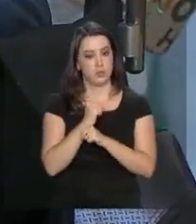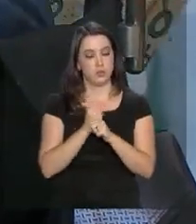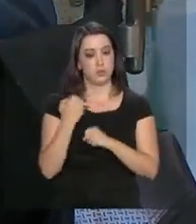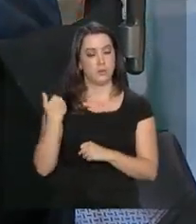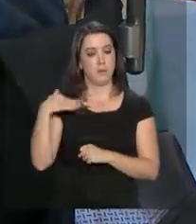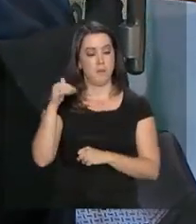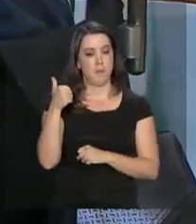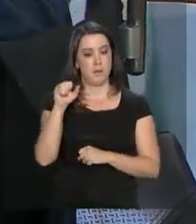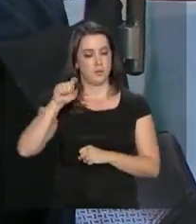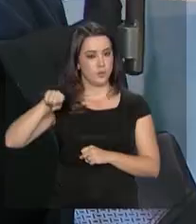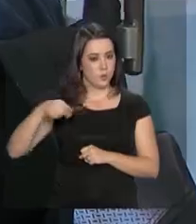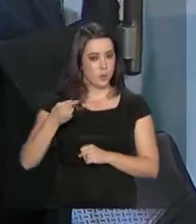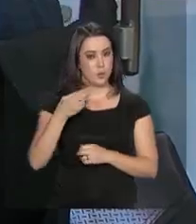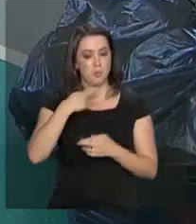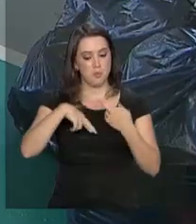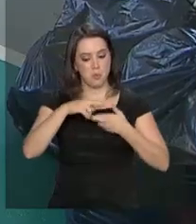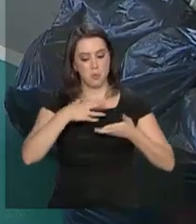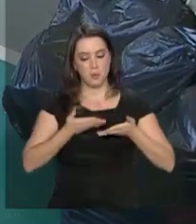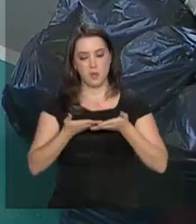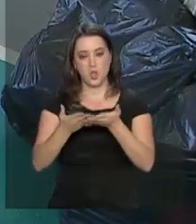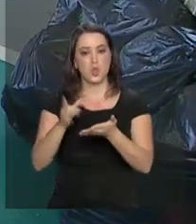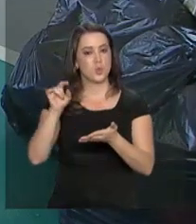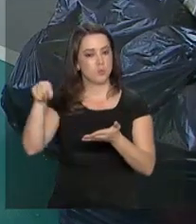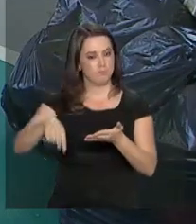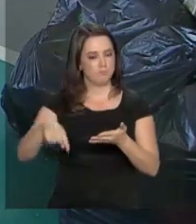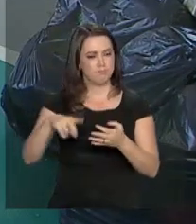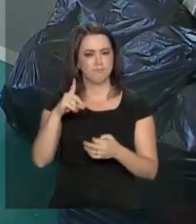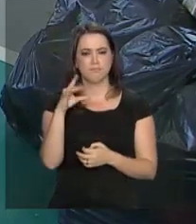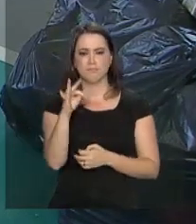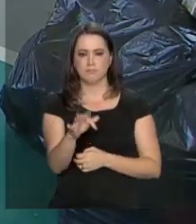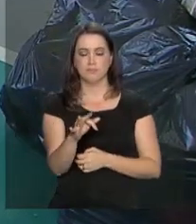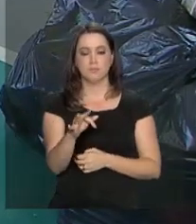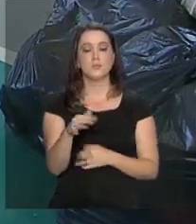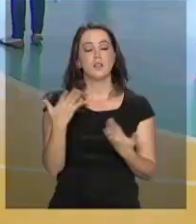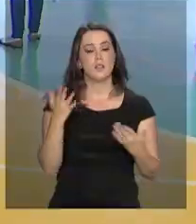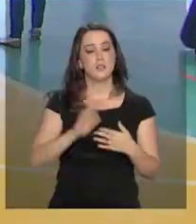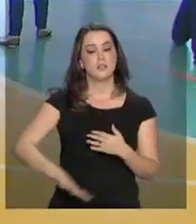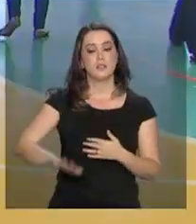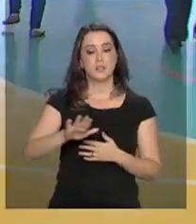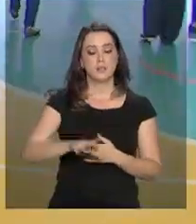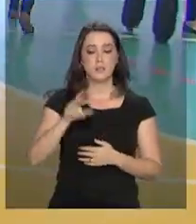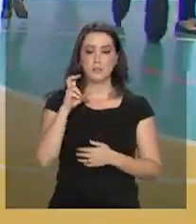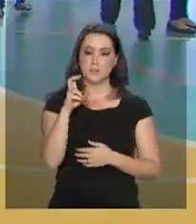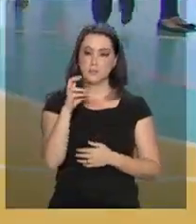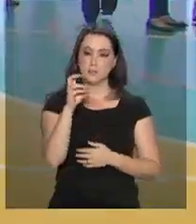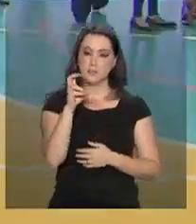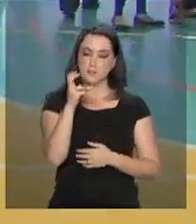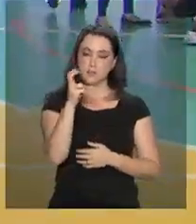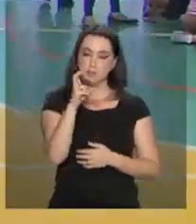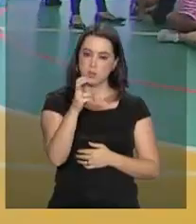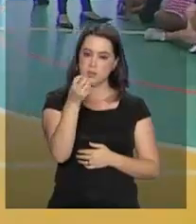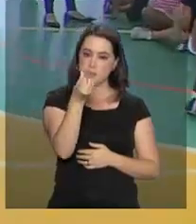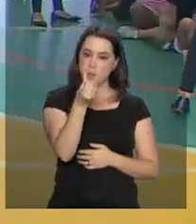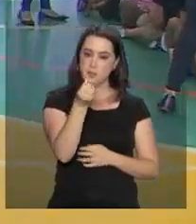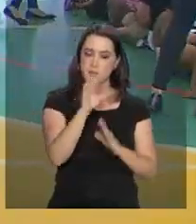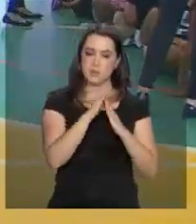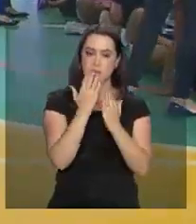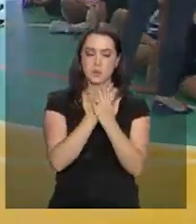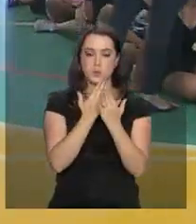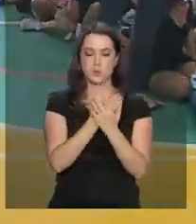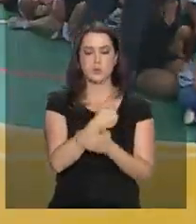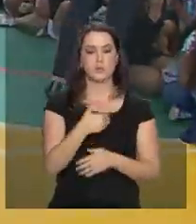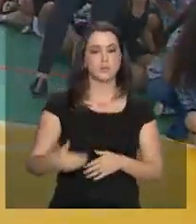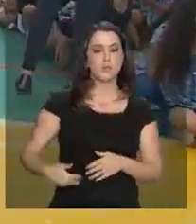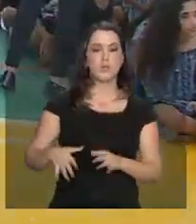são mais de 18 mil presentes só aqui em Brasília. Crianças de 56 escolas públicas e